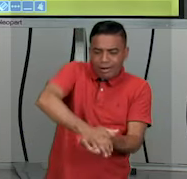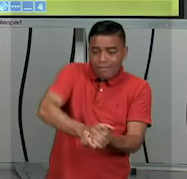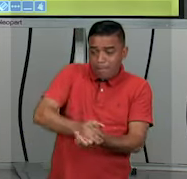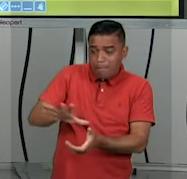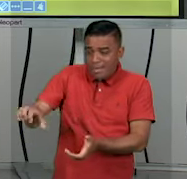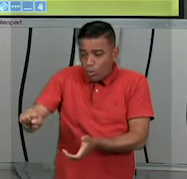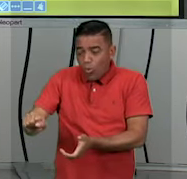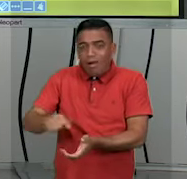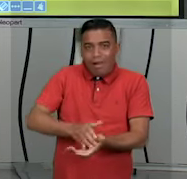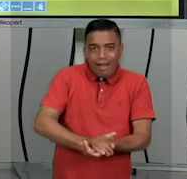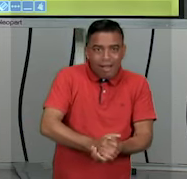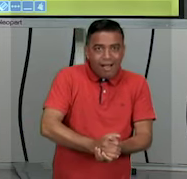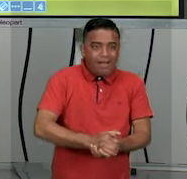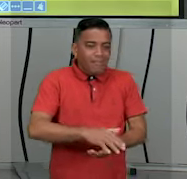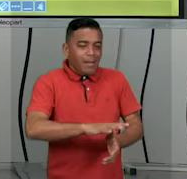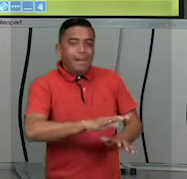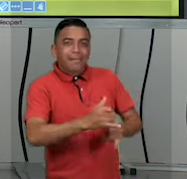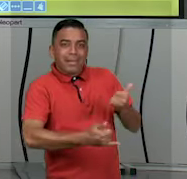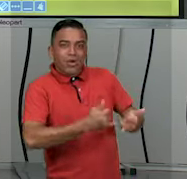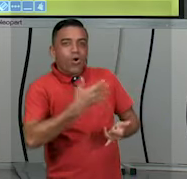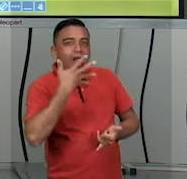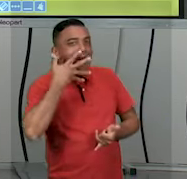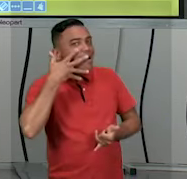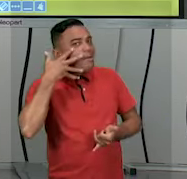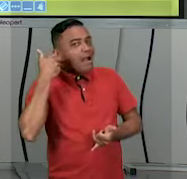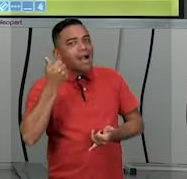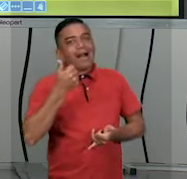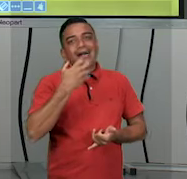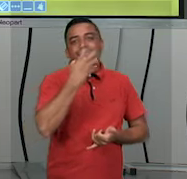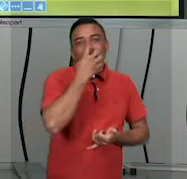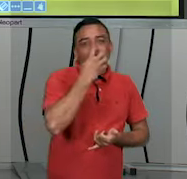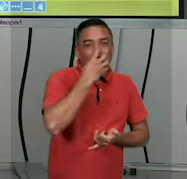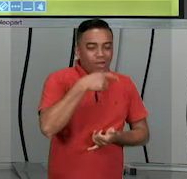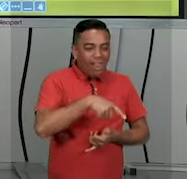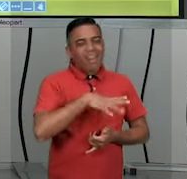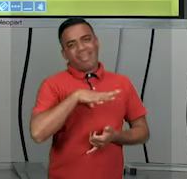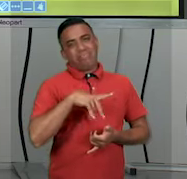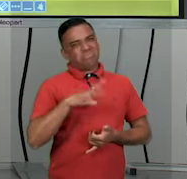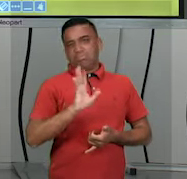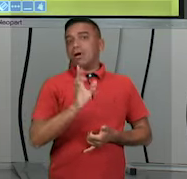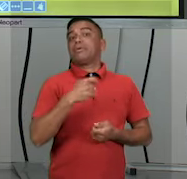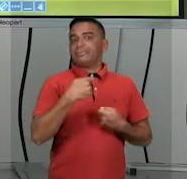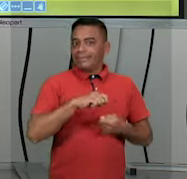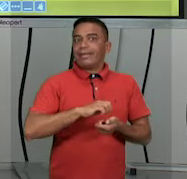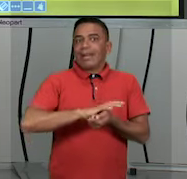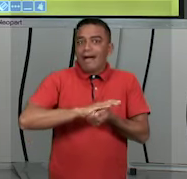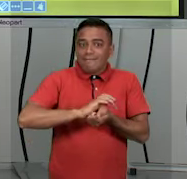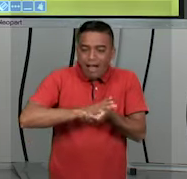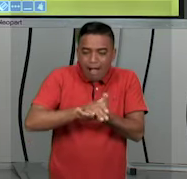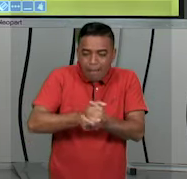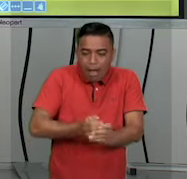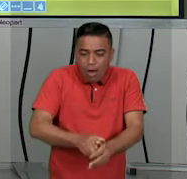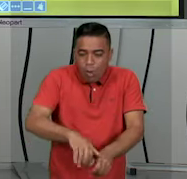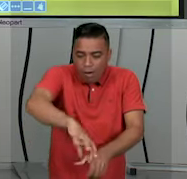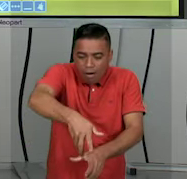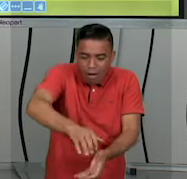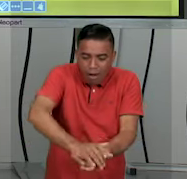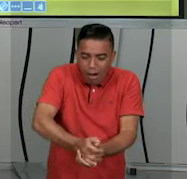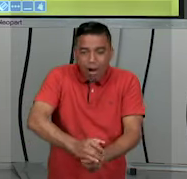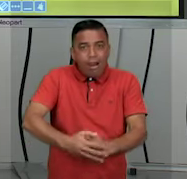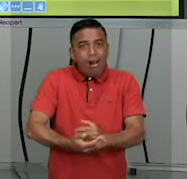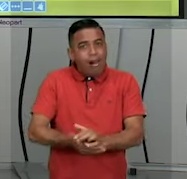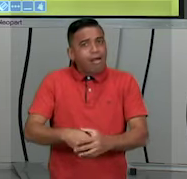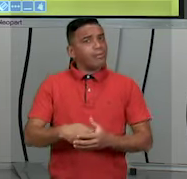coisa. Mexeu com o seu bichinho de estimação. Ai, ela é mais limpinha do que gente, mas lava a mão, não custa nada.